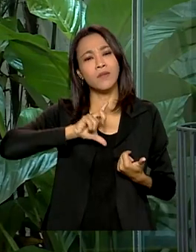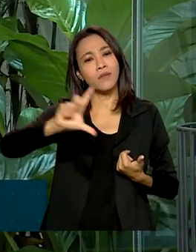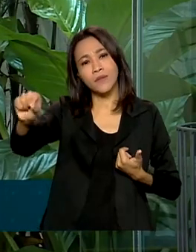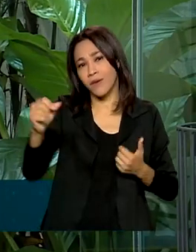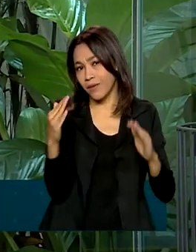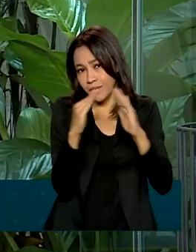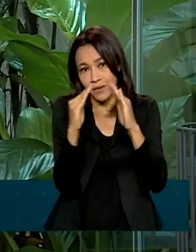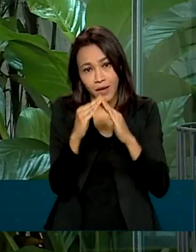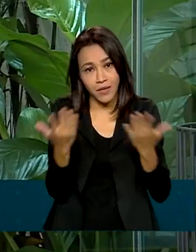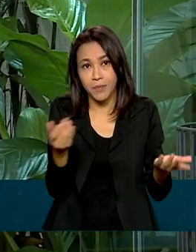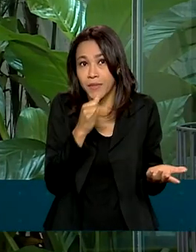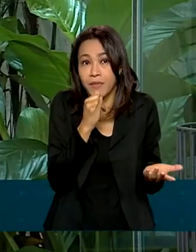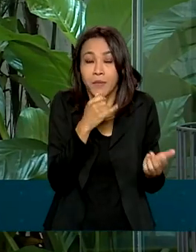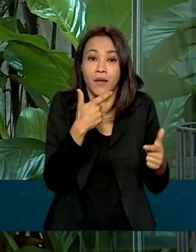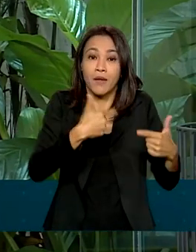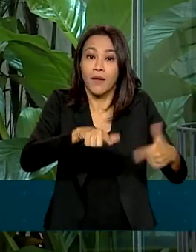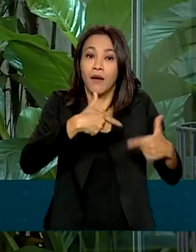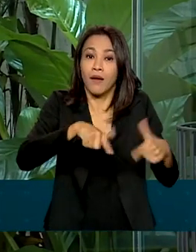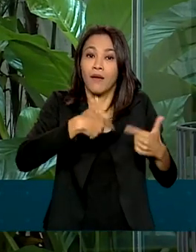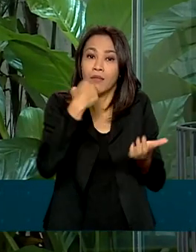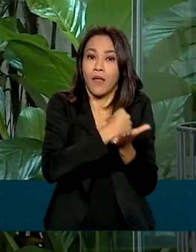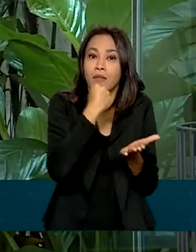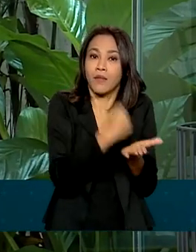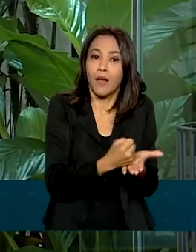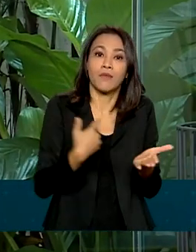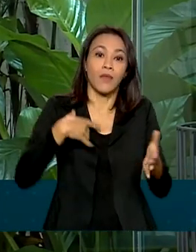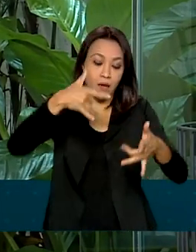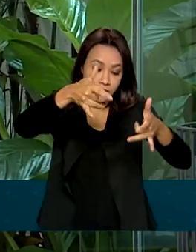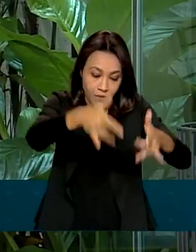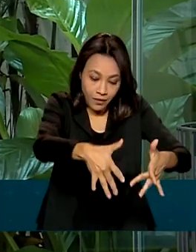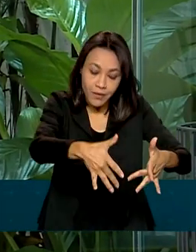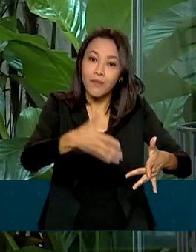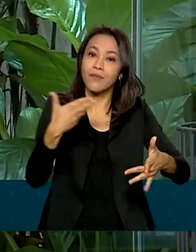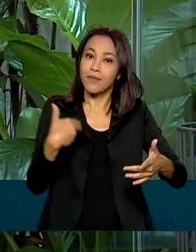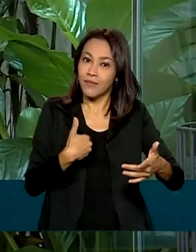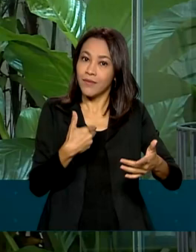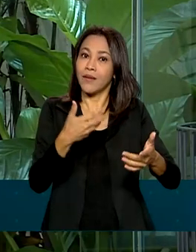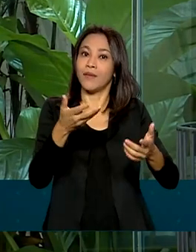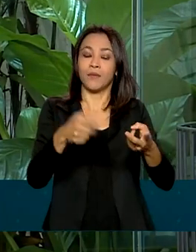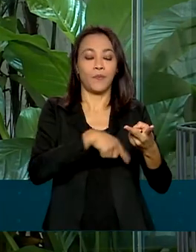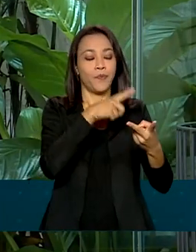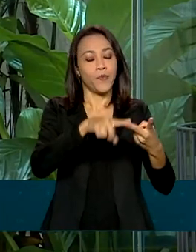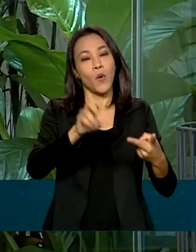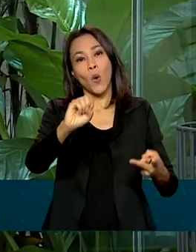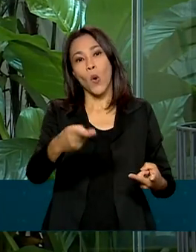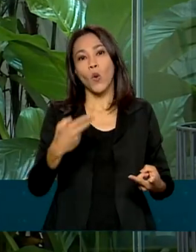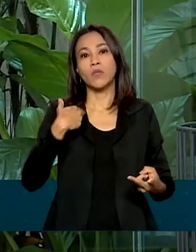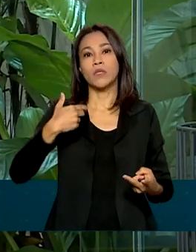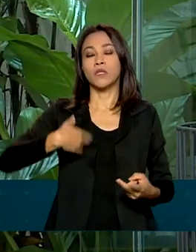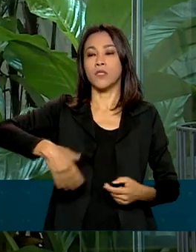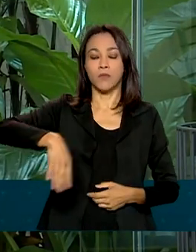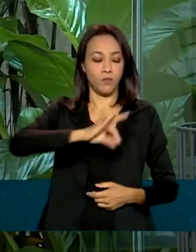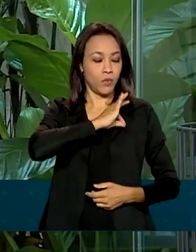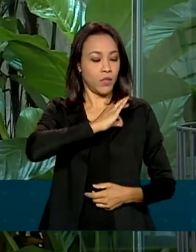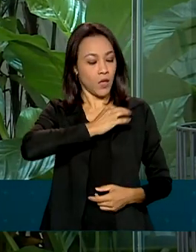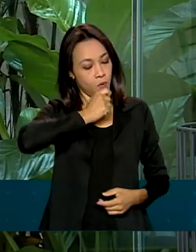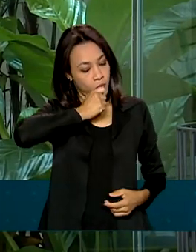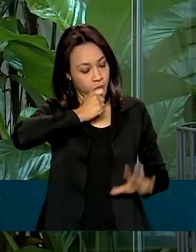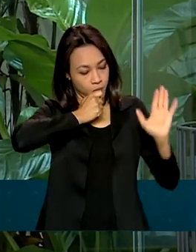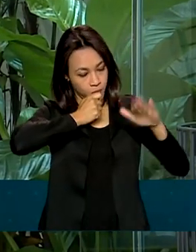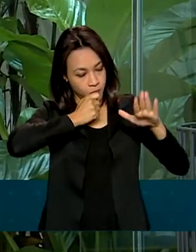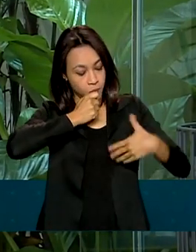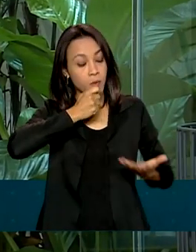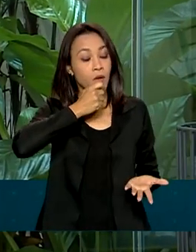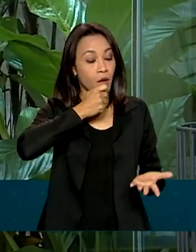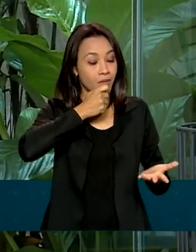Eu consulto a minha carteira de trabalho, se eu precisar resolver alguma coisa relacionada a isso. Se eu paro numa blitz, eu posso apresentar a